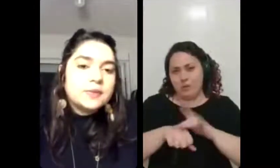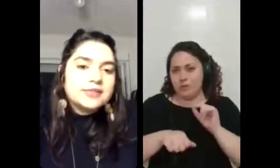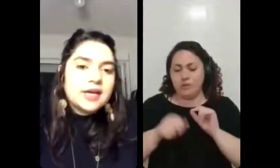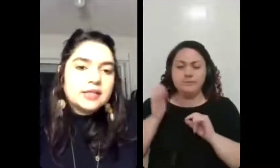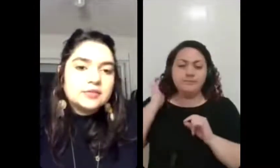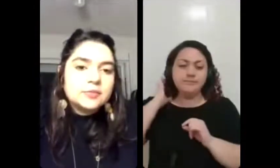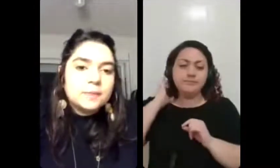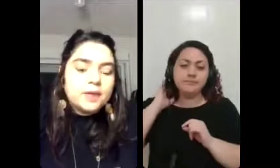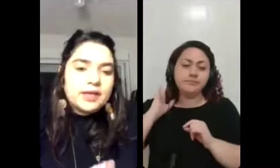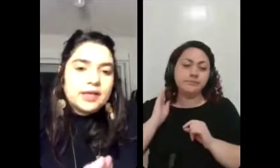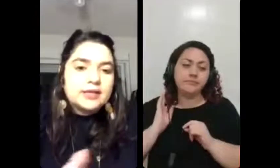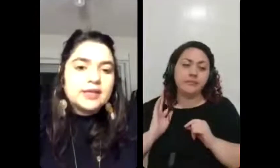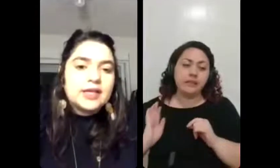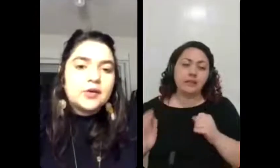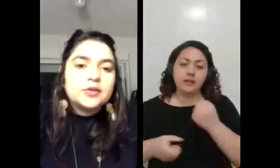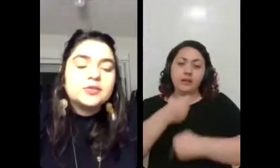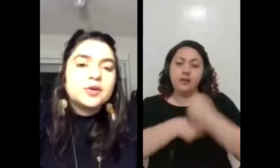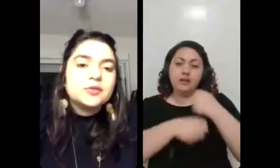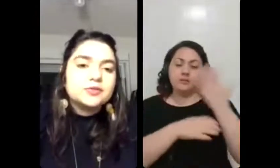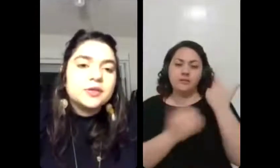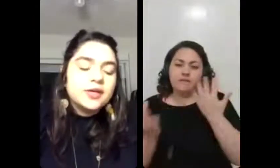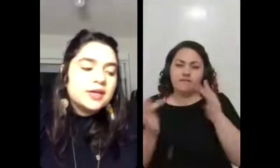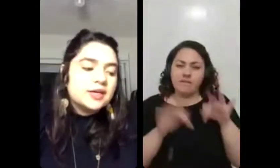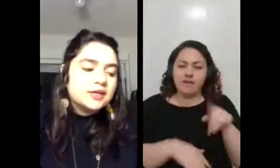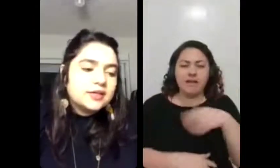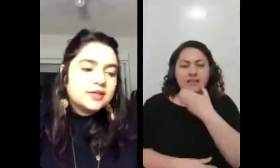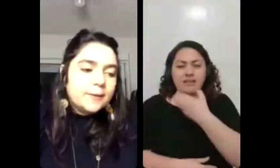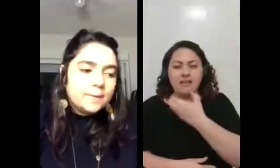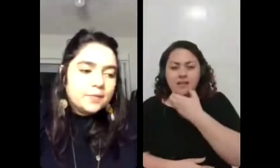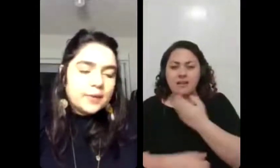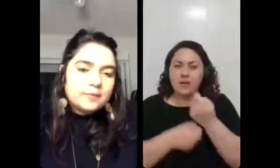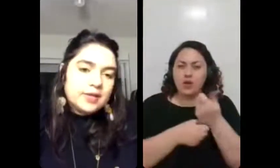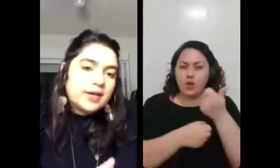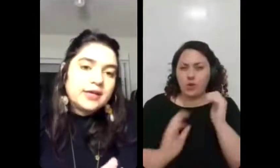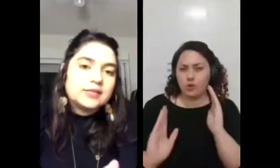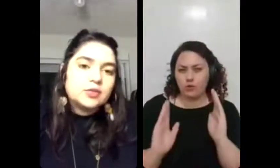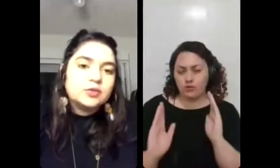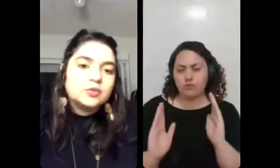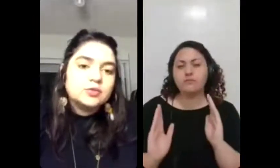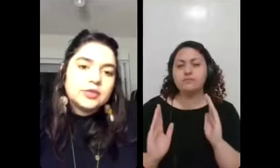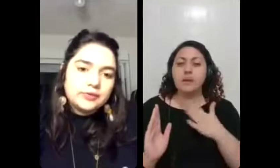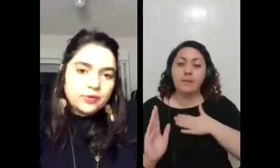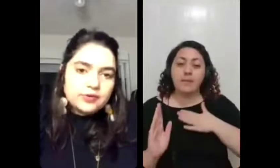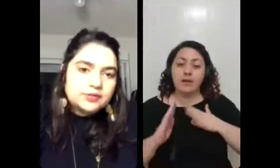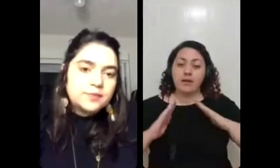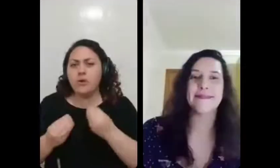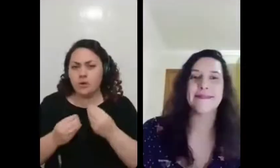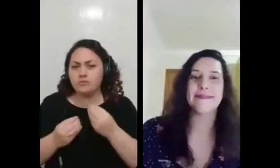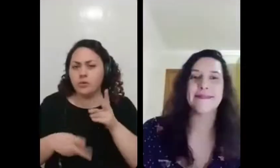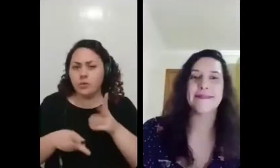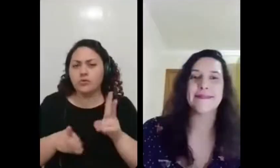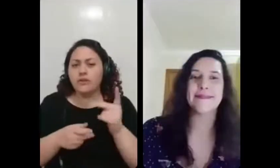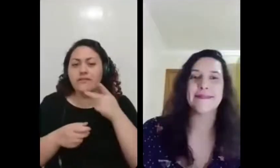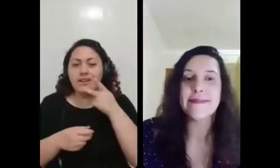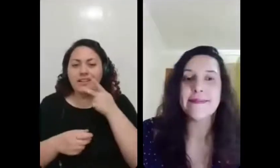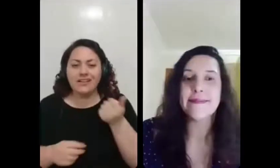do ano passado, ali entre Natal e Ano Novo, na minha casa, todo mundo teve Covid. Oi,